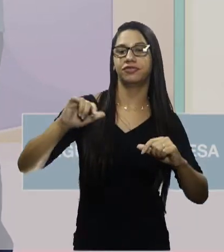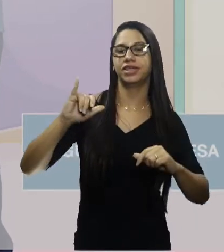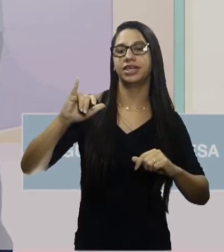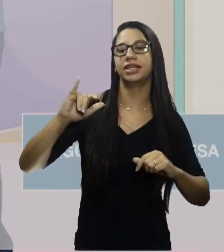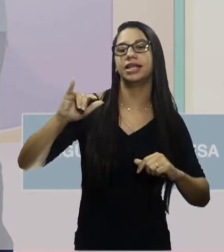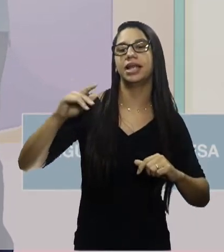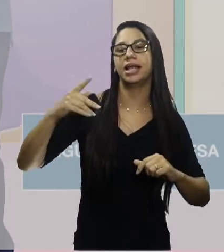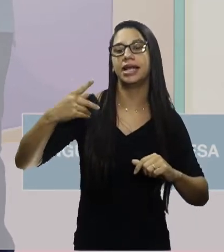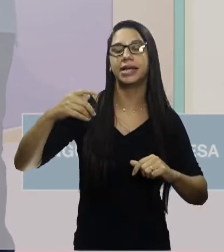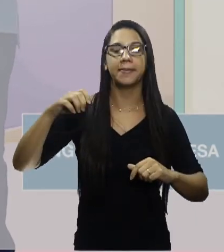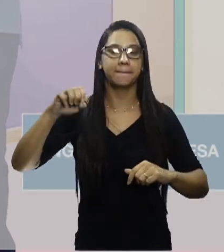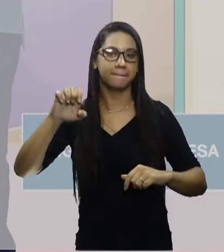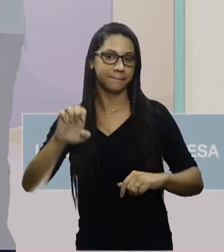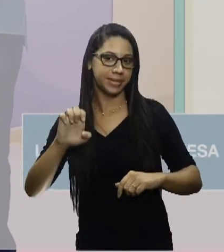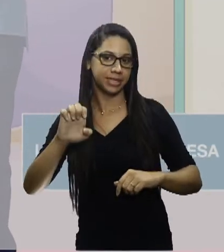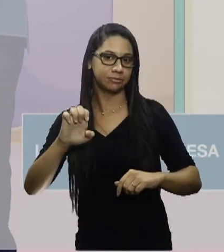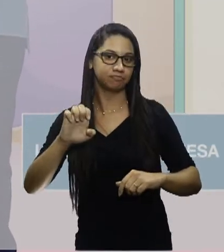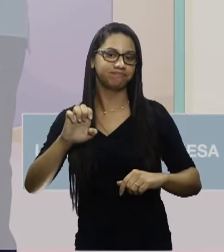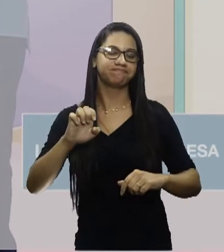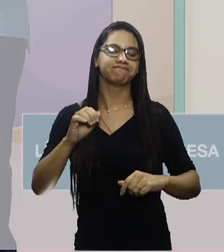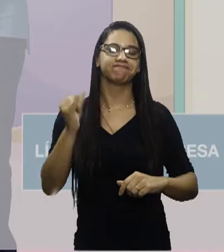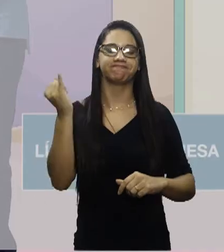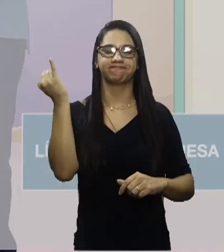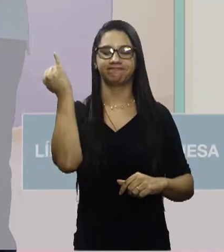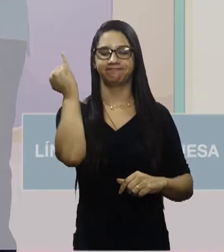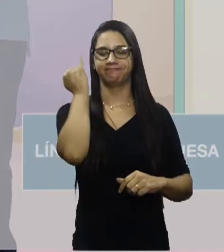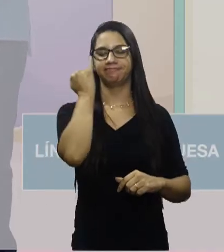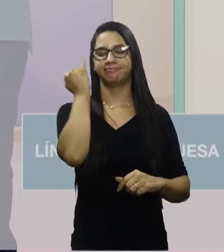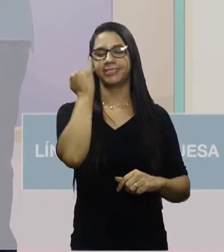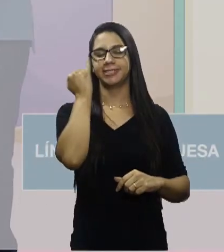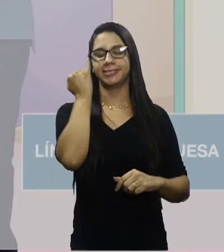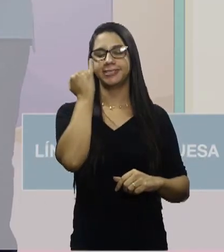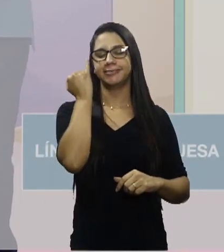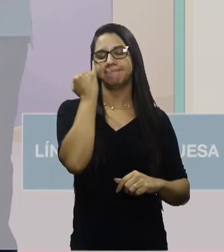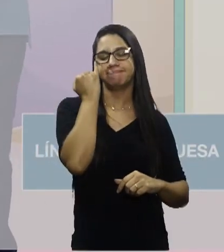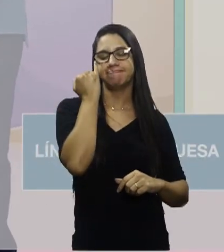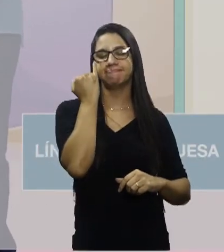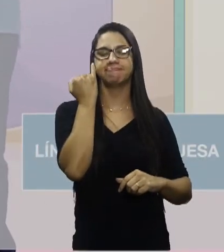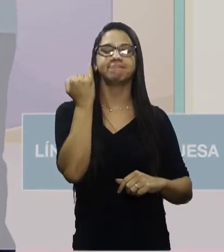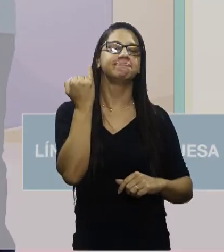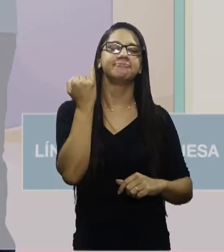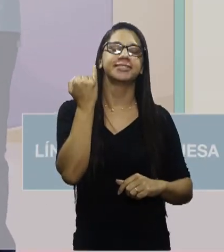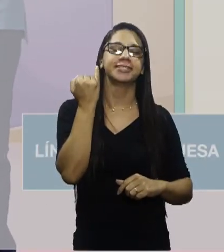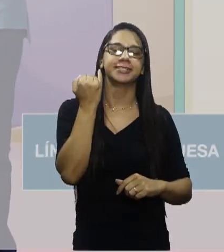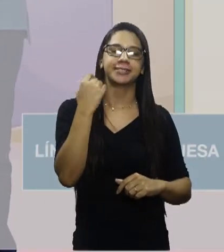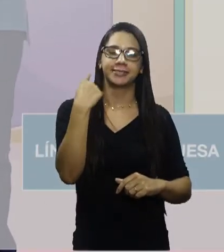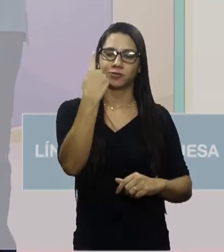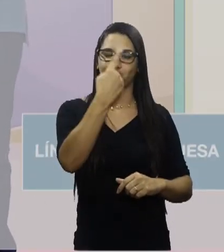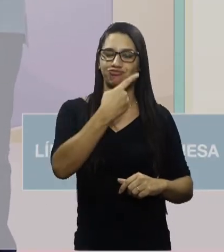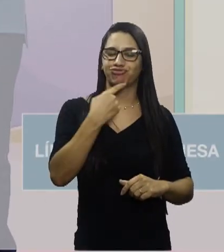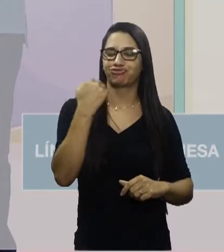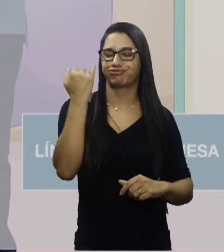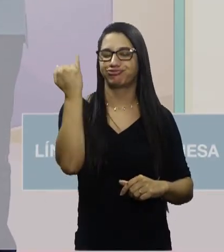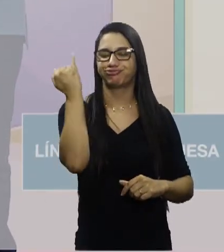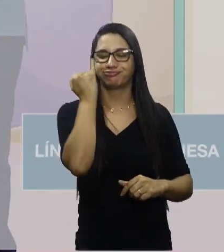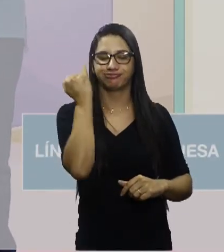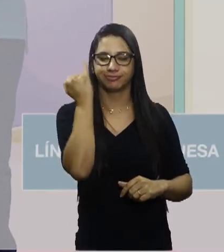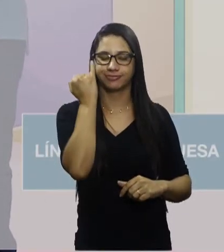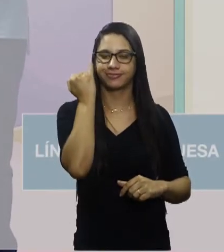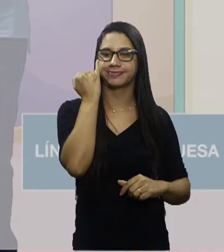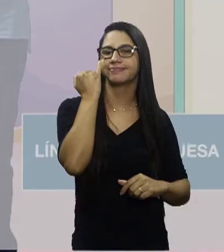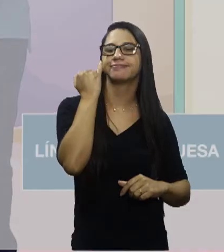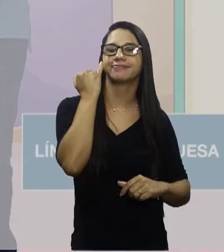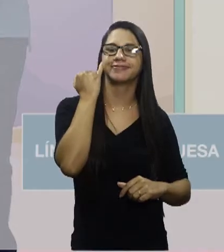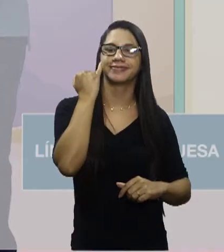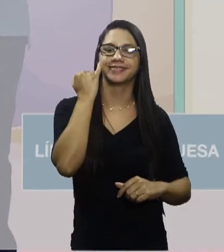Mafalda, ele vai estar debruçado, quase deitado em uma cadeira, com a cara de monotonia, de preguiça